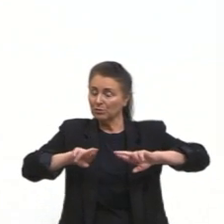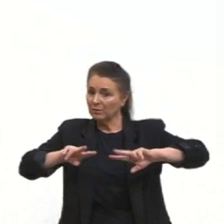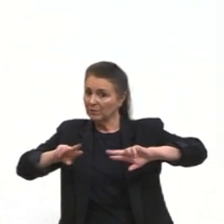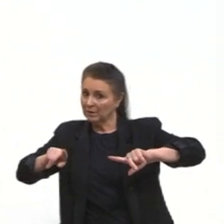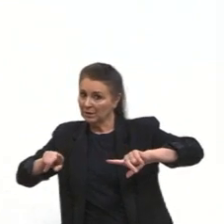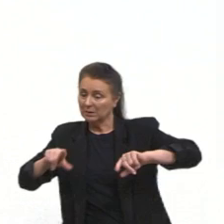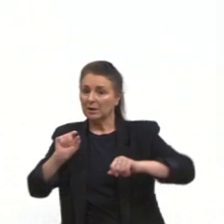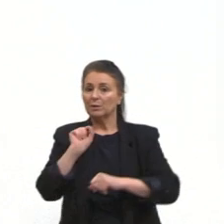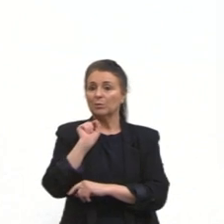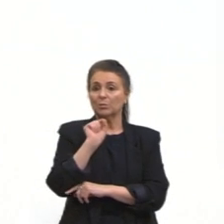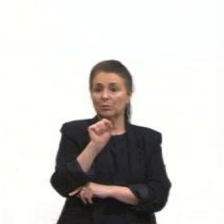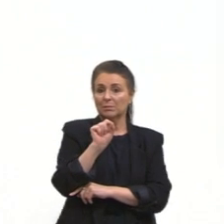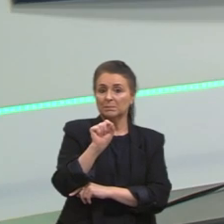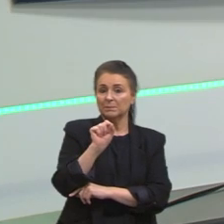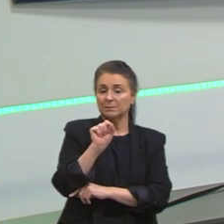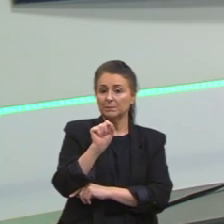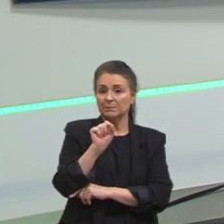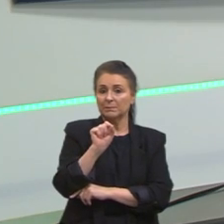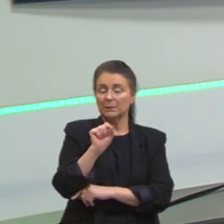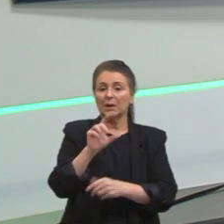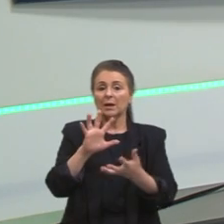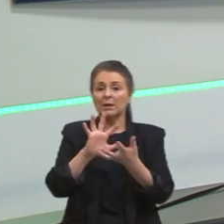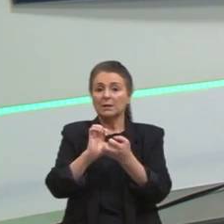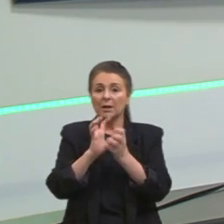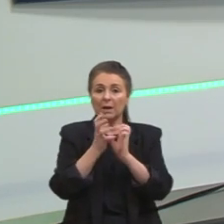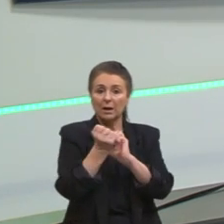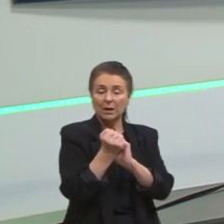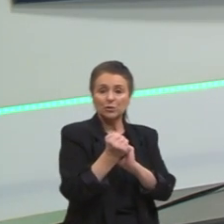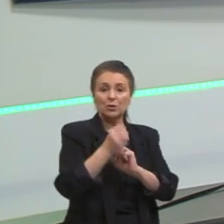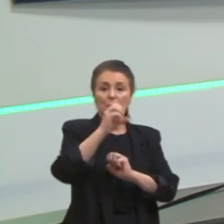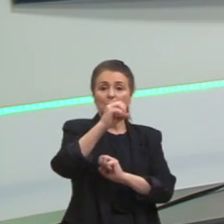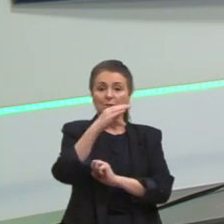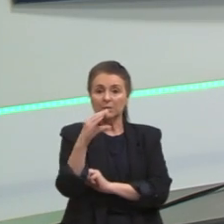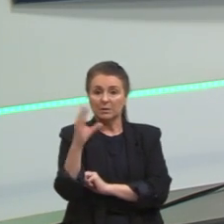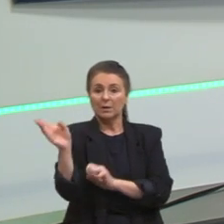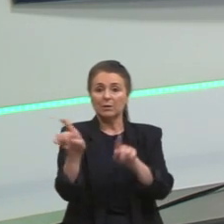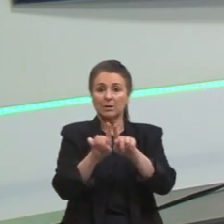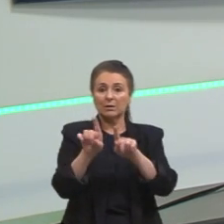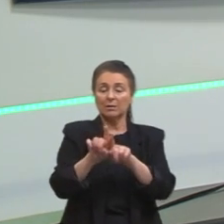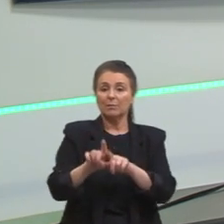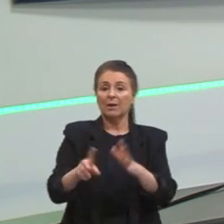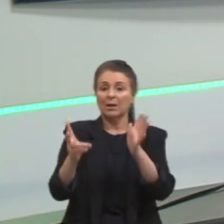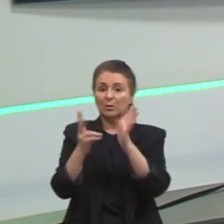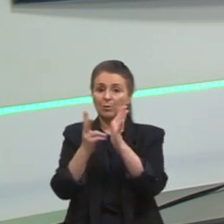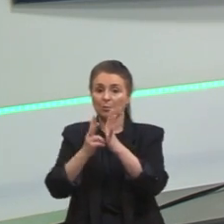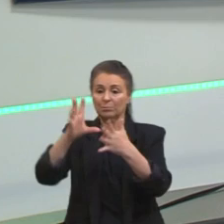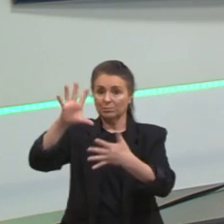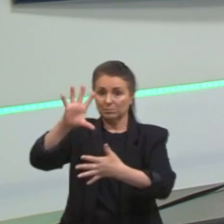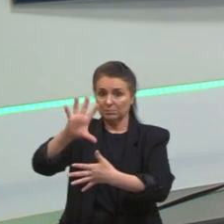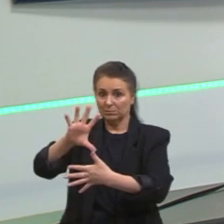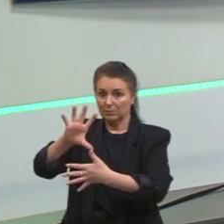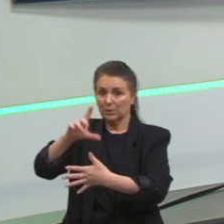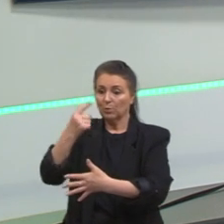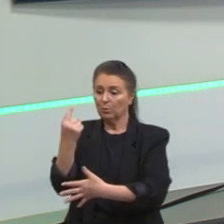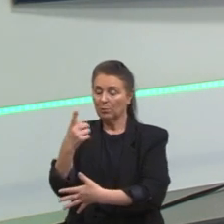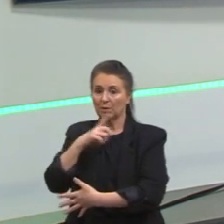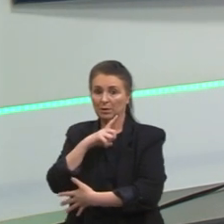entre essa arte ocidental e essa arte ameríndia, onde uma tem